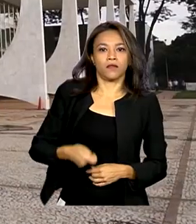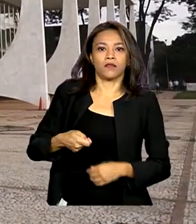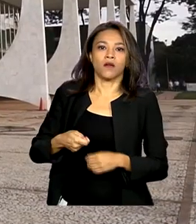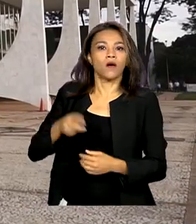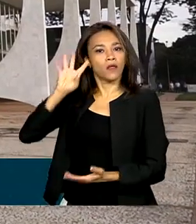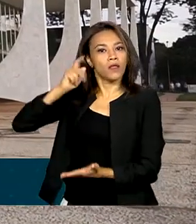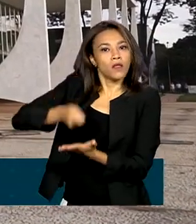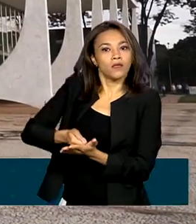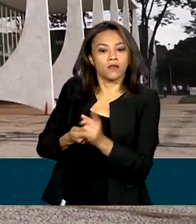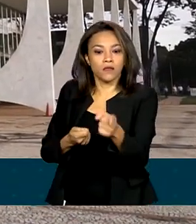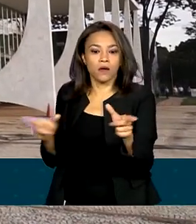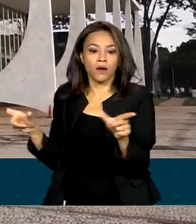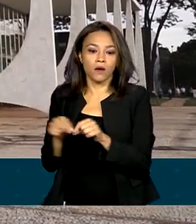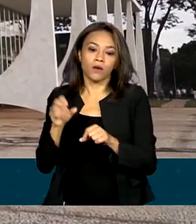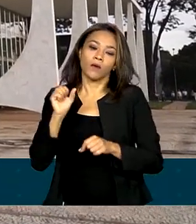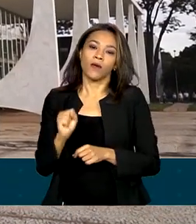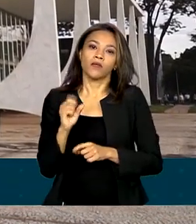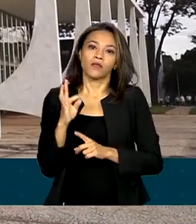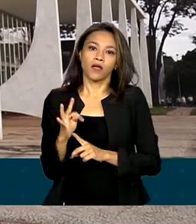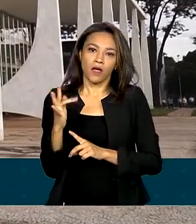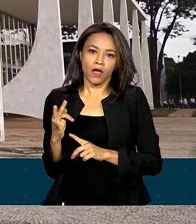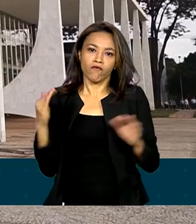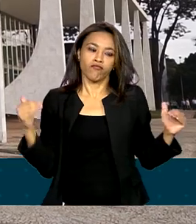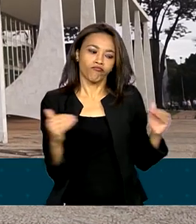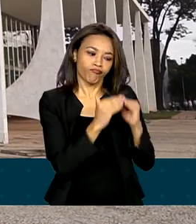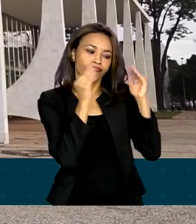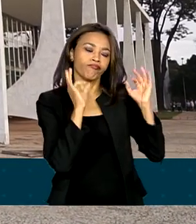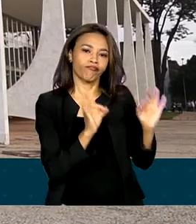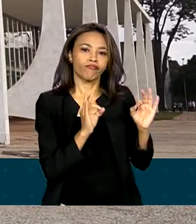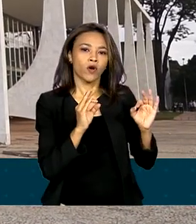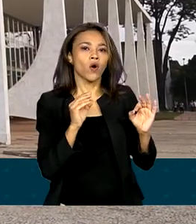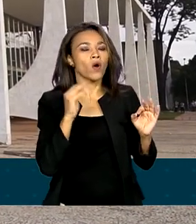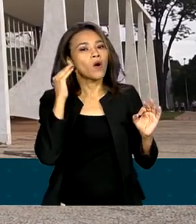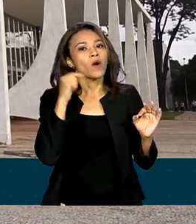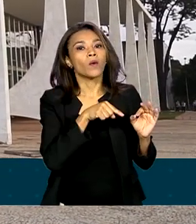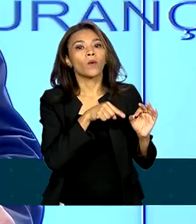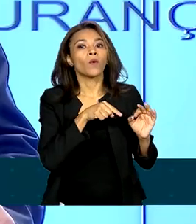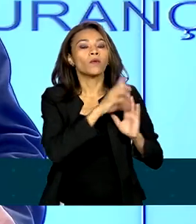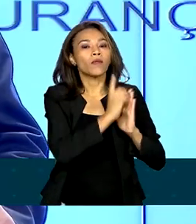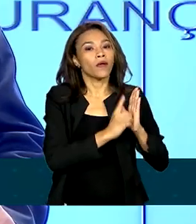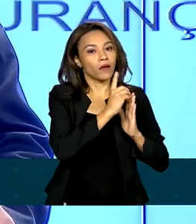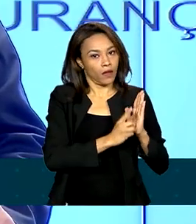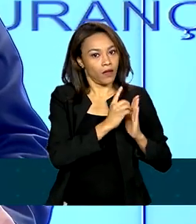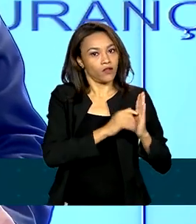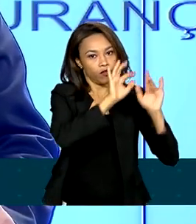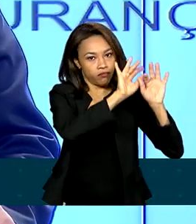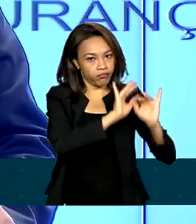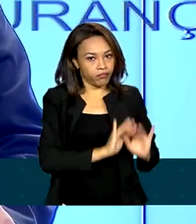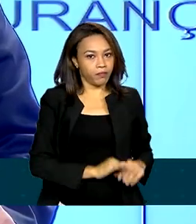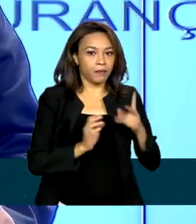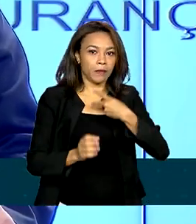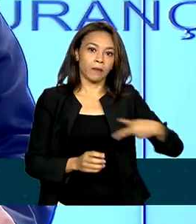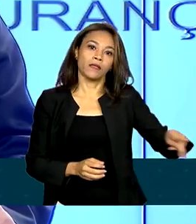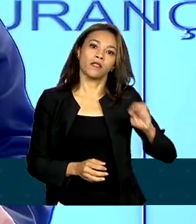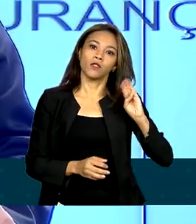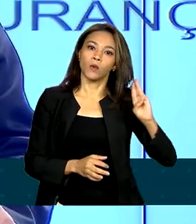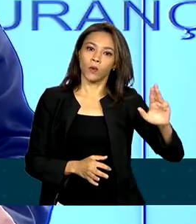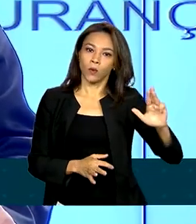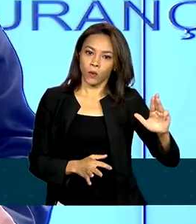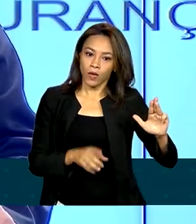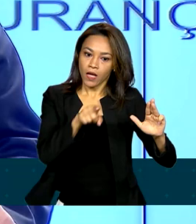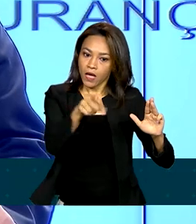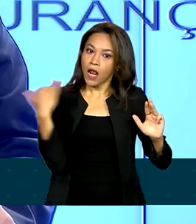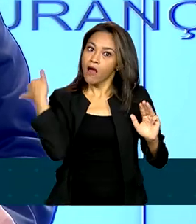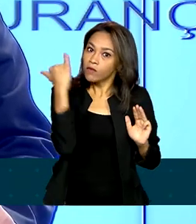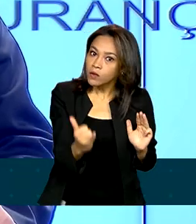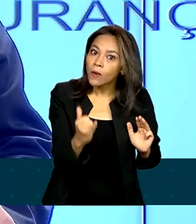confirmando a legalidade do decreto editado no começo do ano pelo presidente Lula, o ministro da Justiça alertou que quem